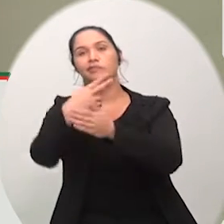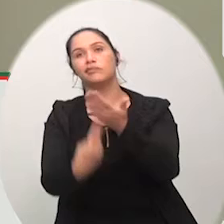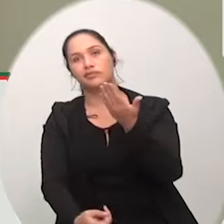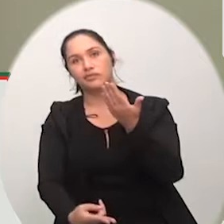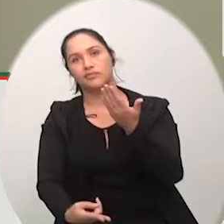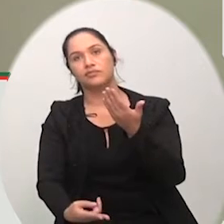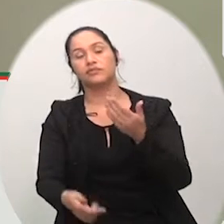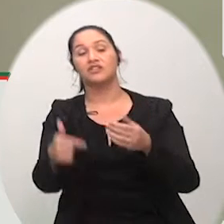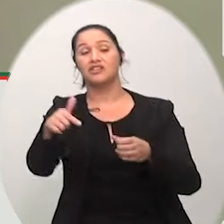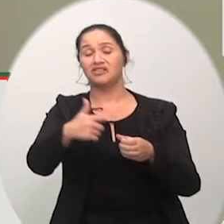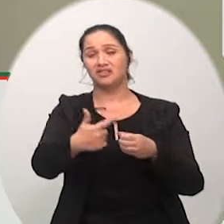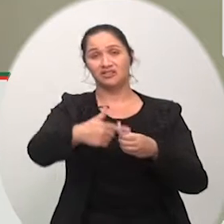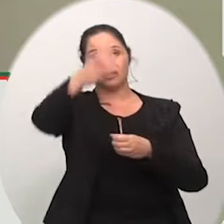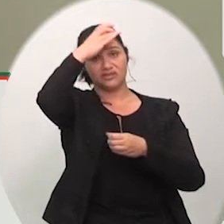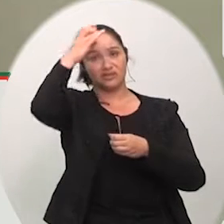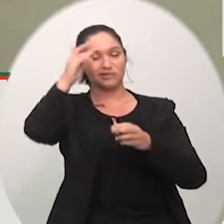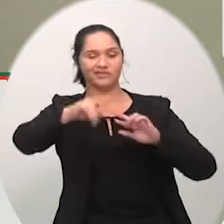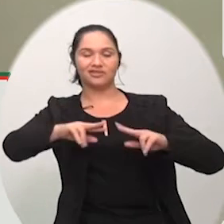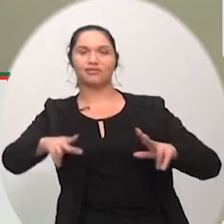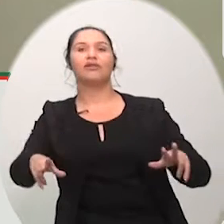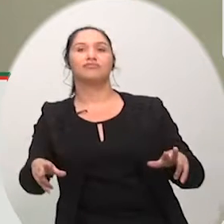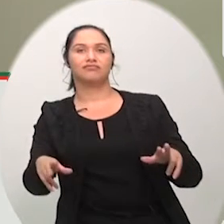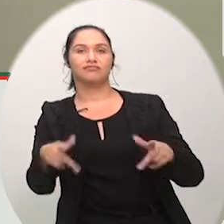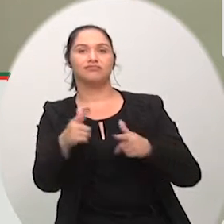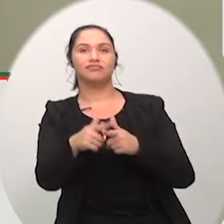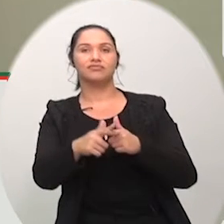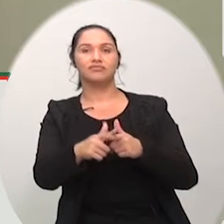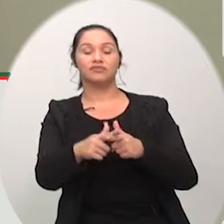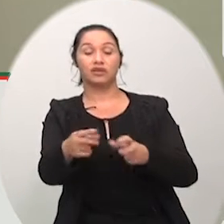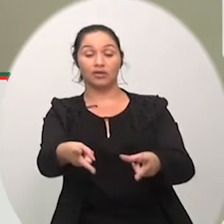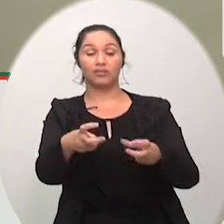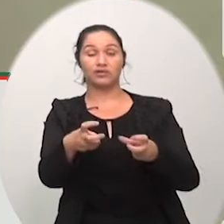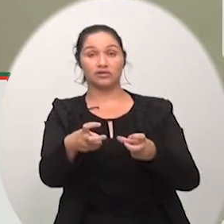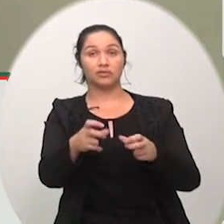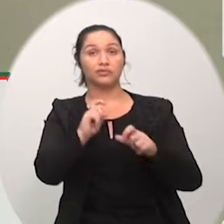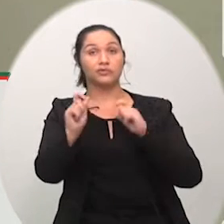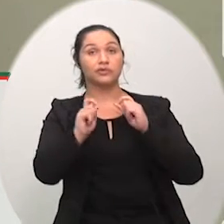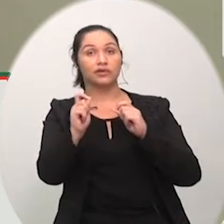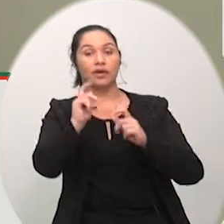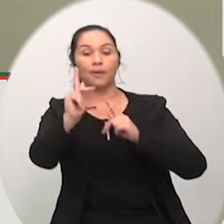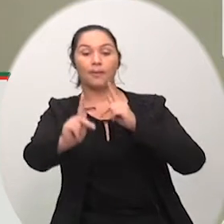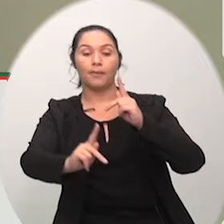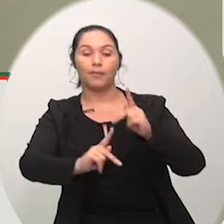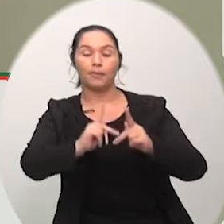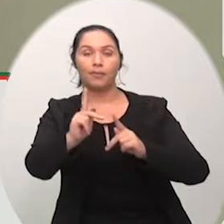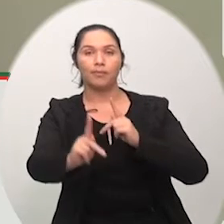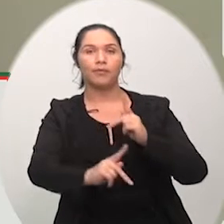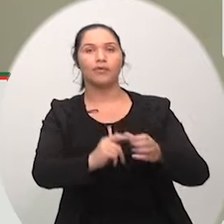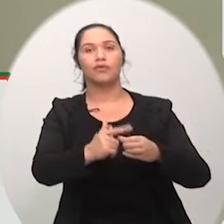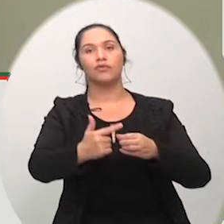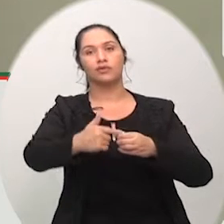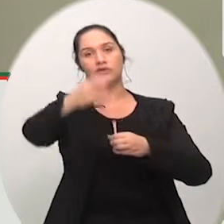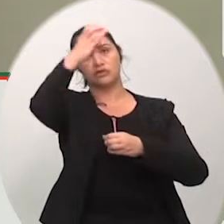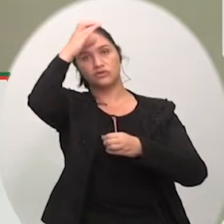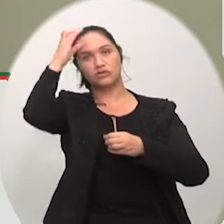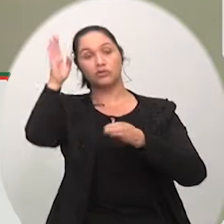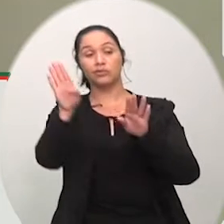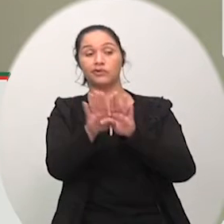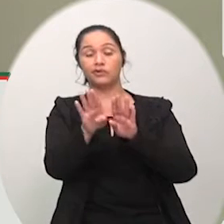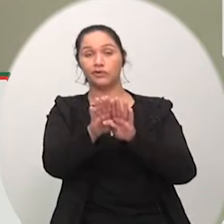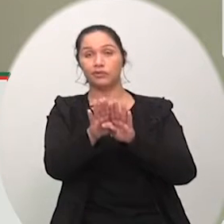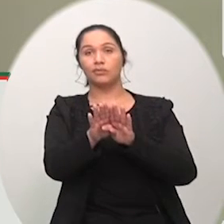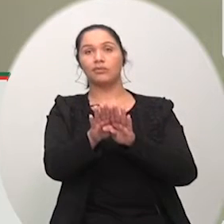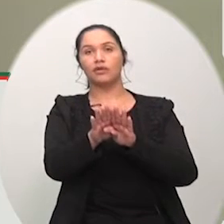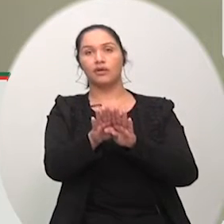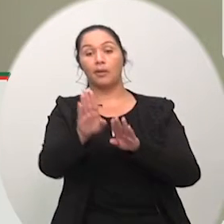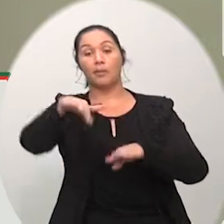percebido a população de Criciúma como a população em geral está envelhecendo e os